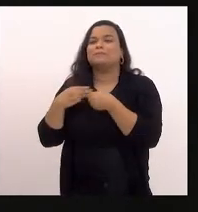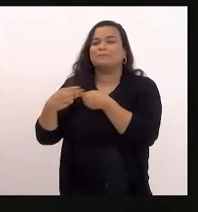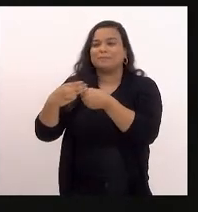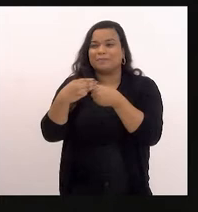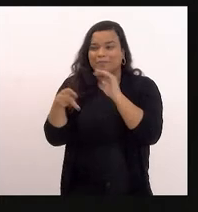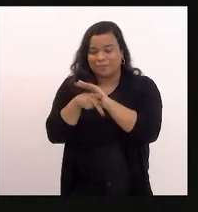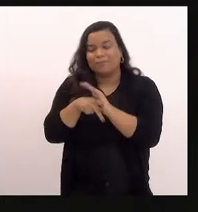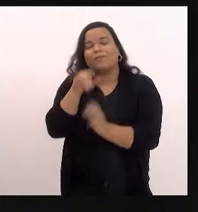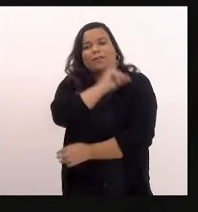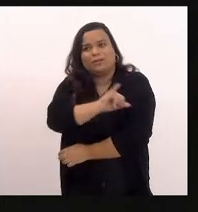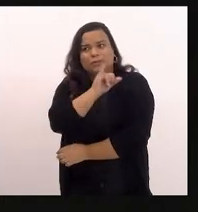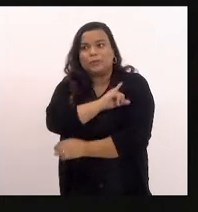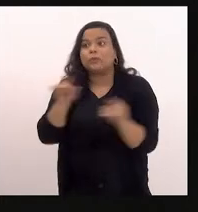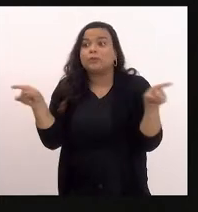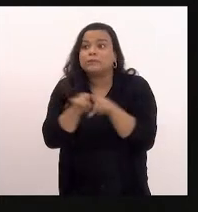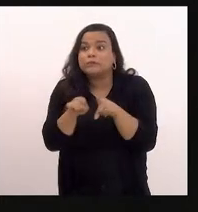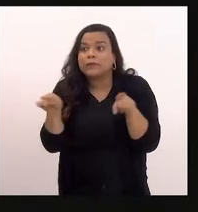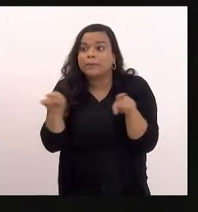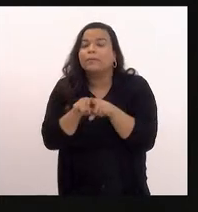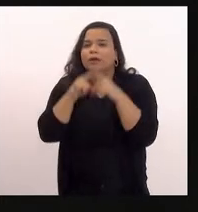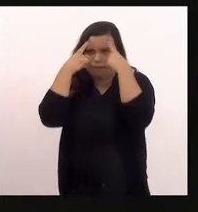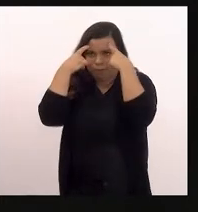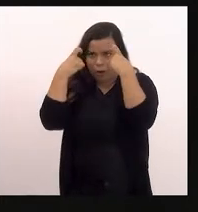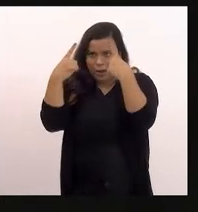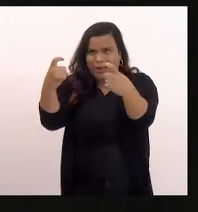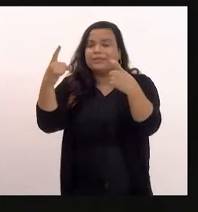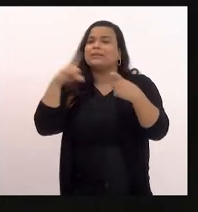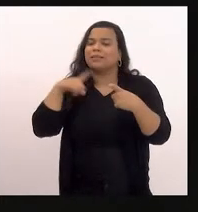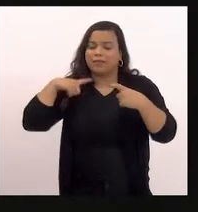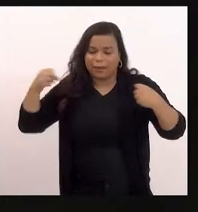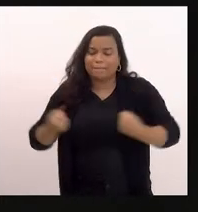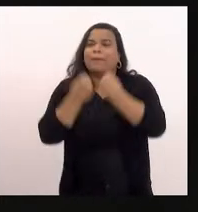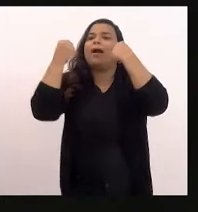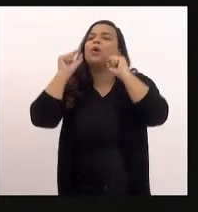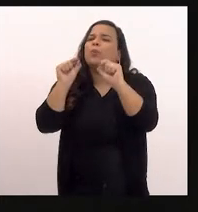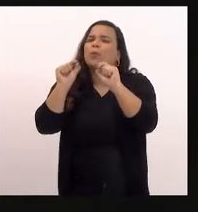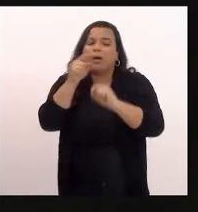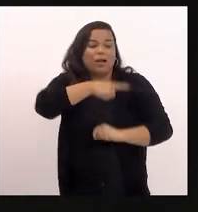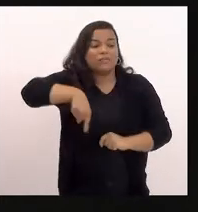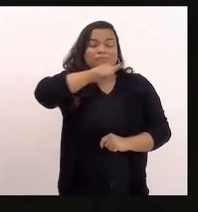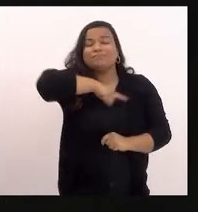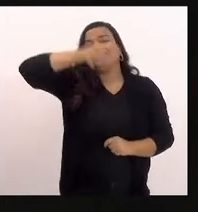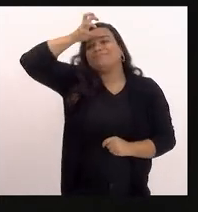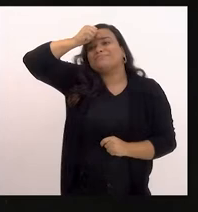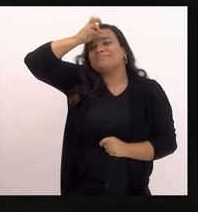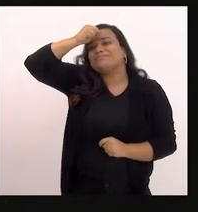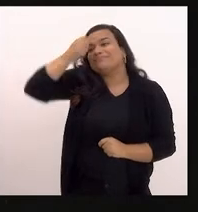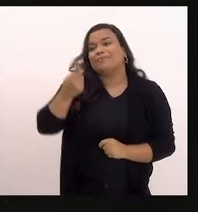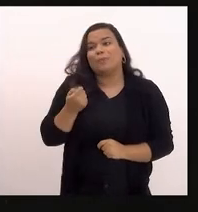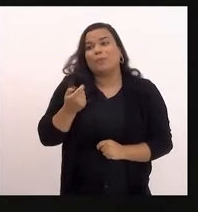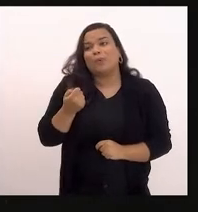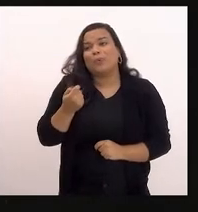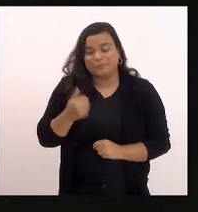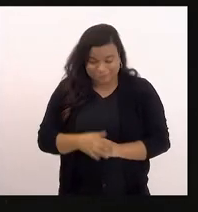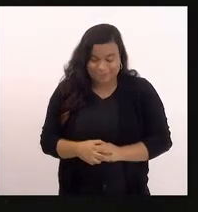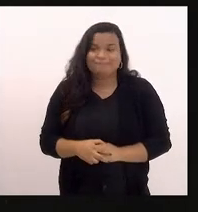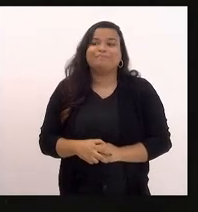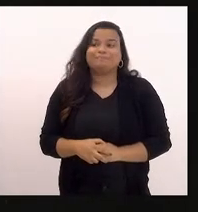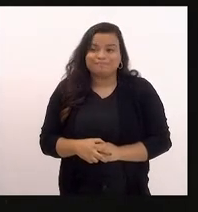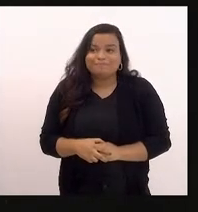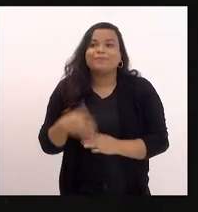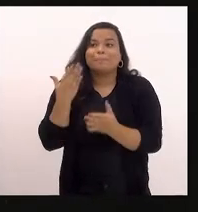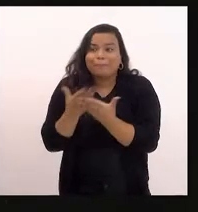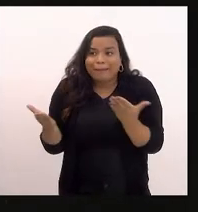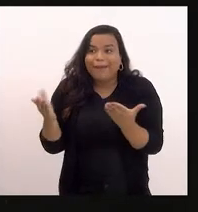violência impacta diretamente no aprendizado e o que se verificou é que